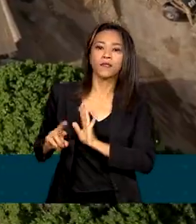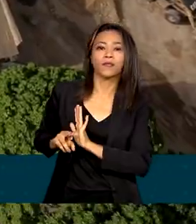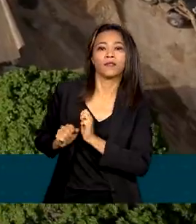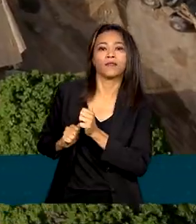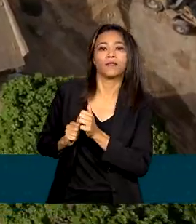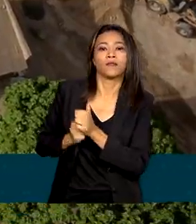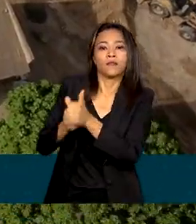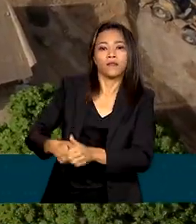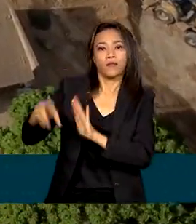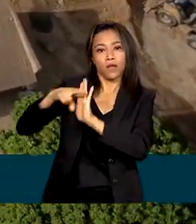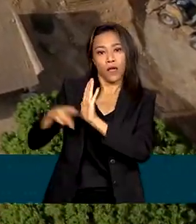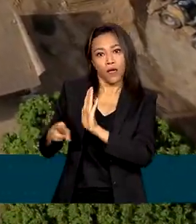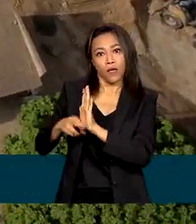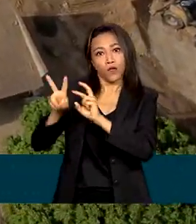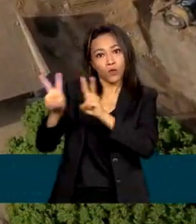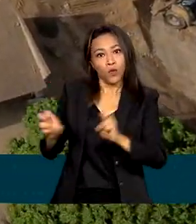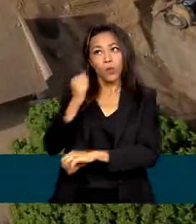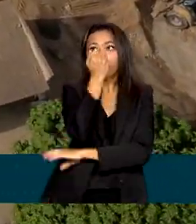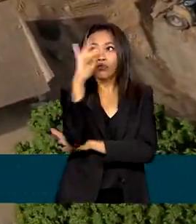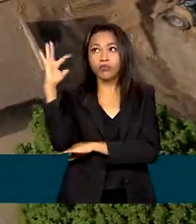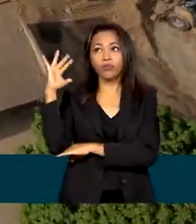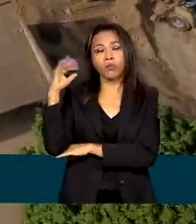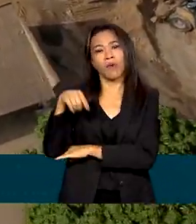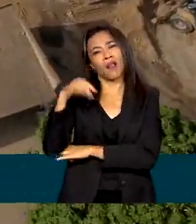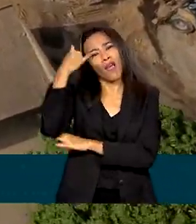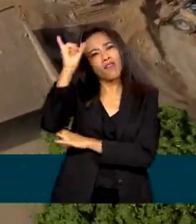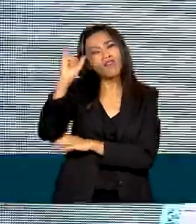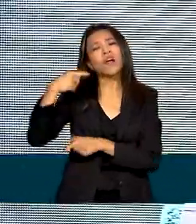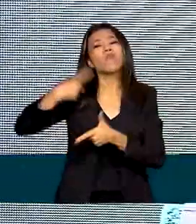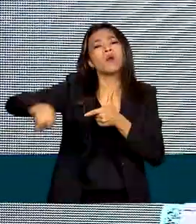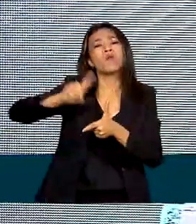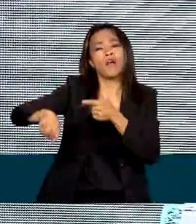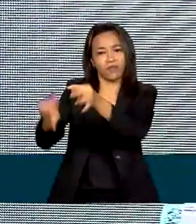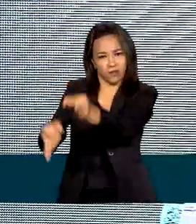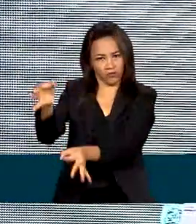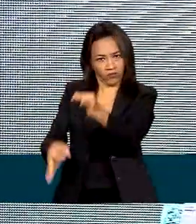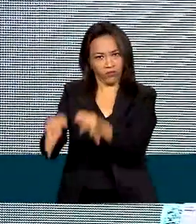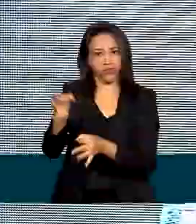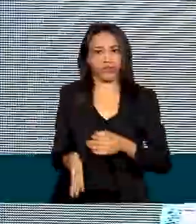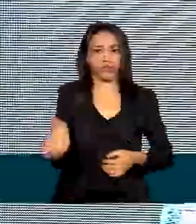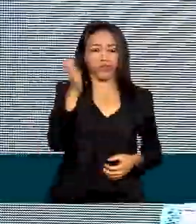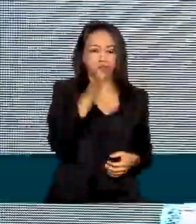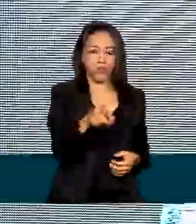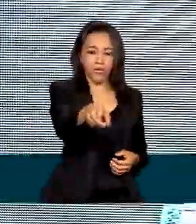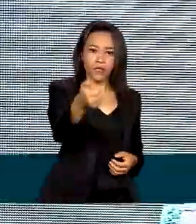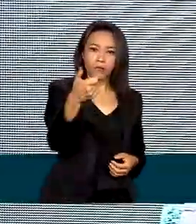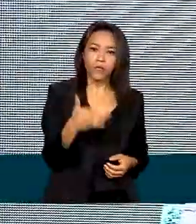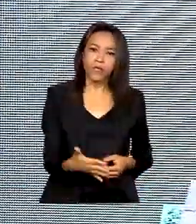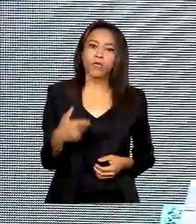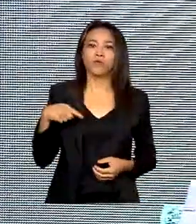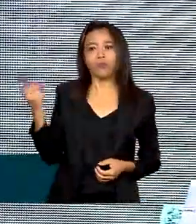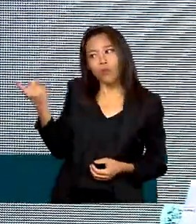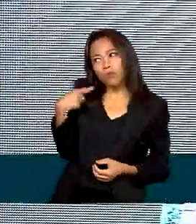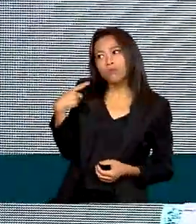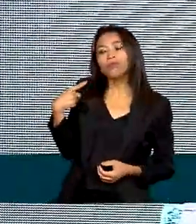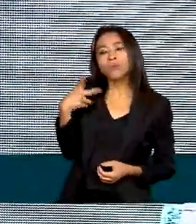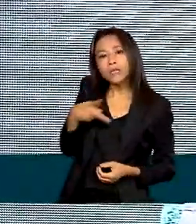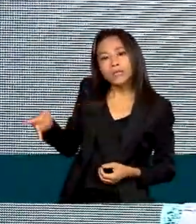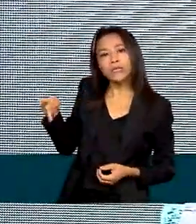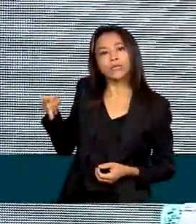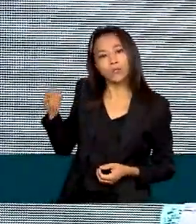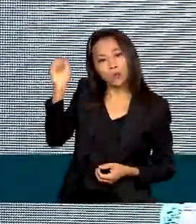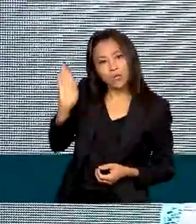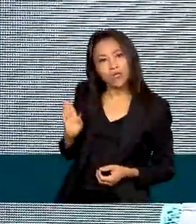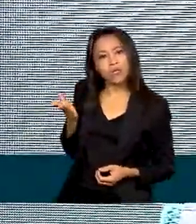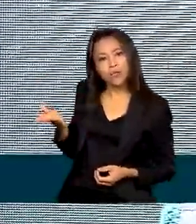para evitar assim questionamentos futuros na Justiça. E vamos, por determinação do presidente da República, apoiar